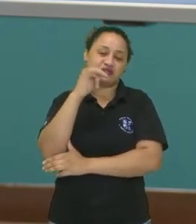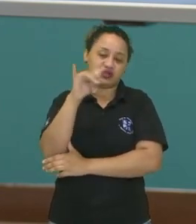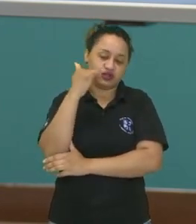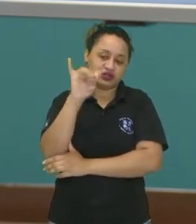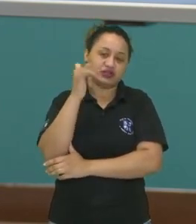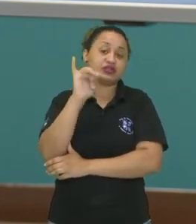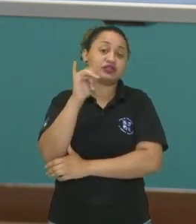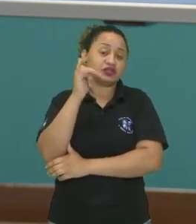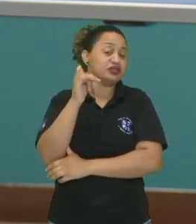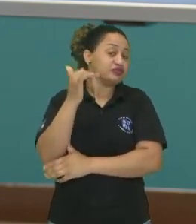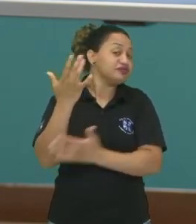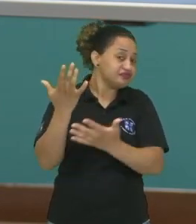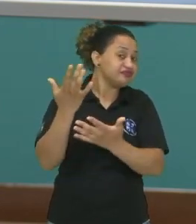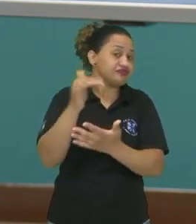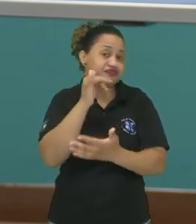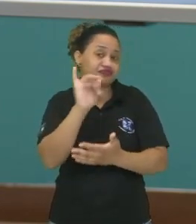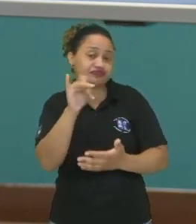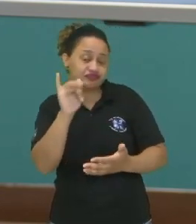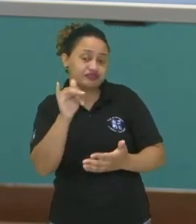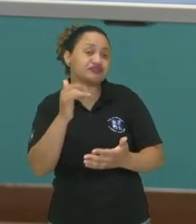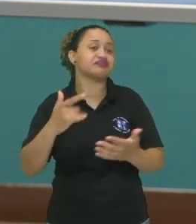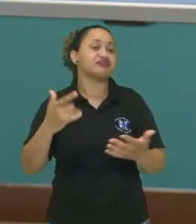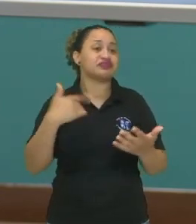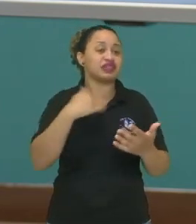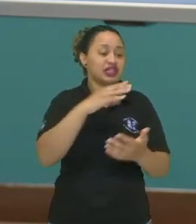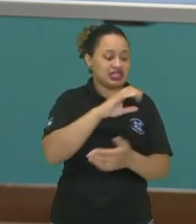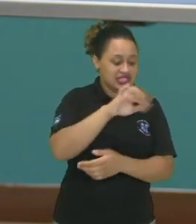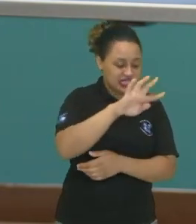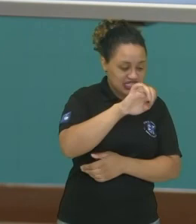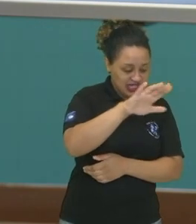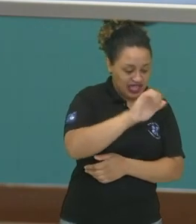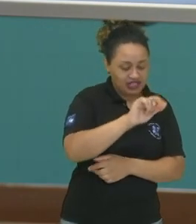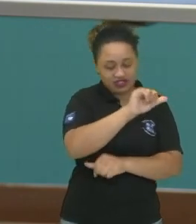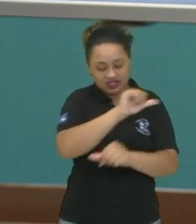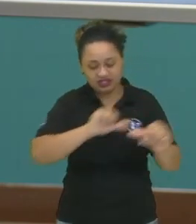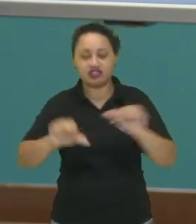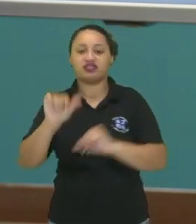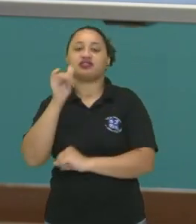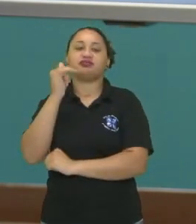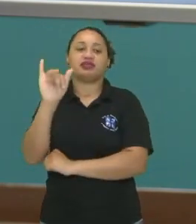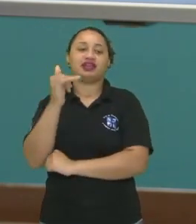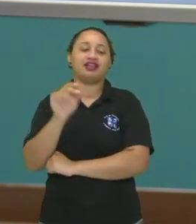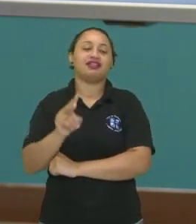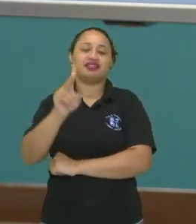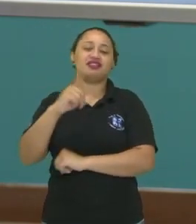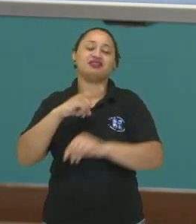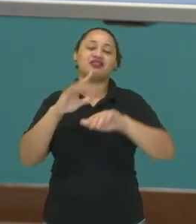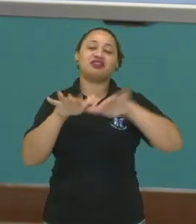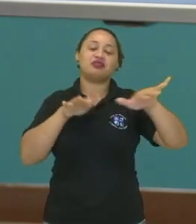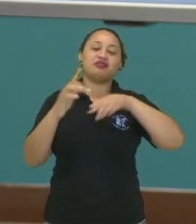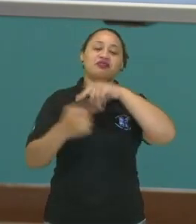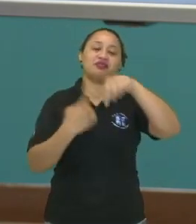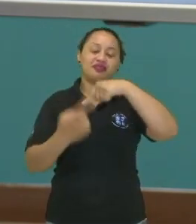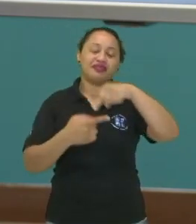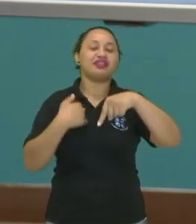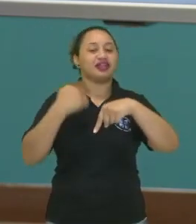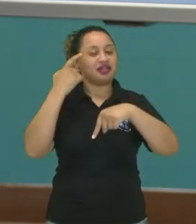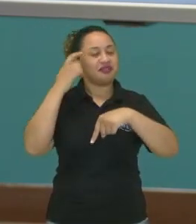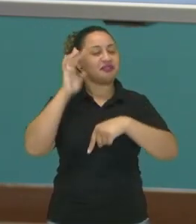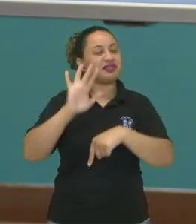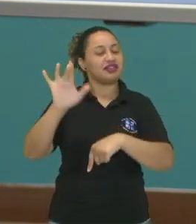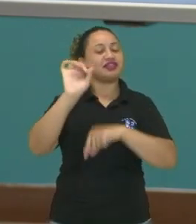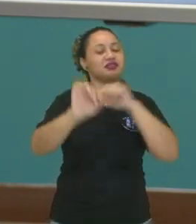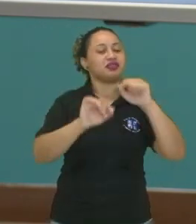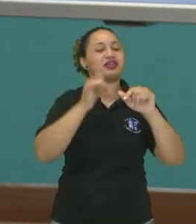transformar. Que tipo de energia mesmo? A cinética em elétrica. Então, toda vez ali que tiver a movimentação, a gente já vai estar imaginando ali a